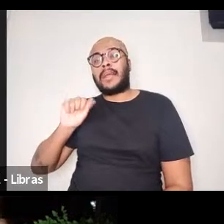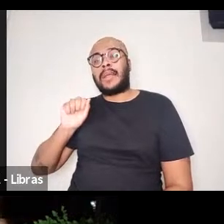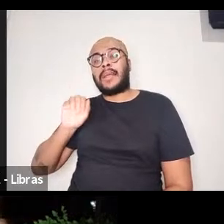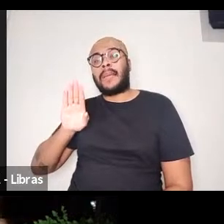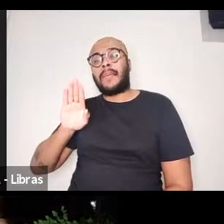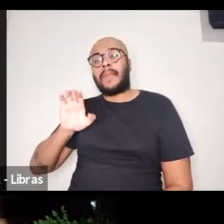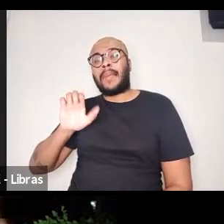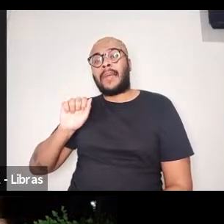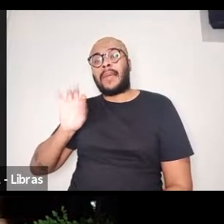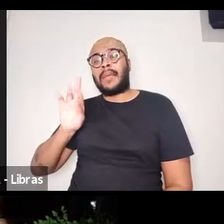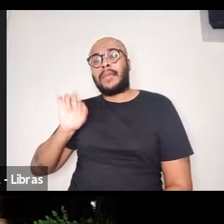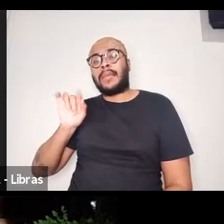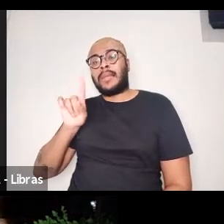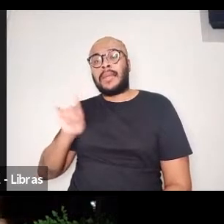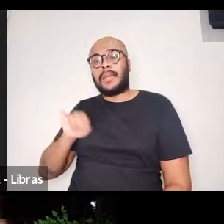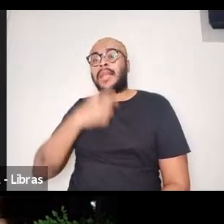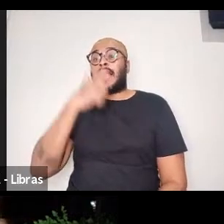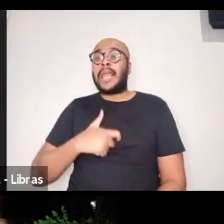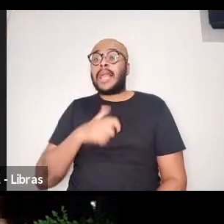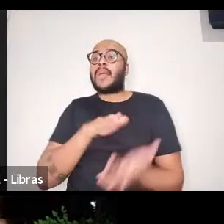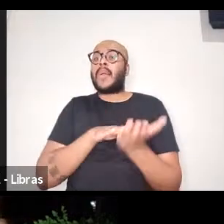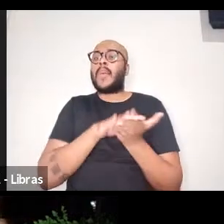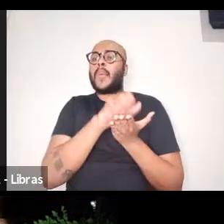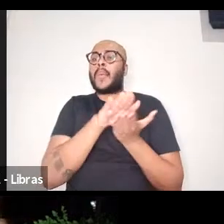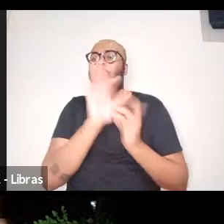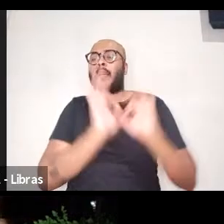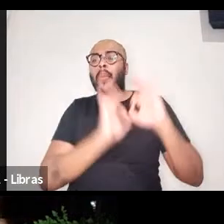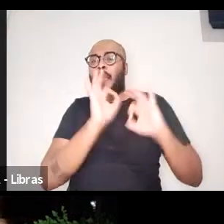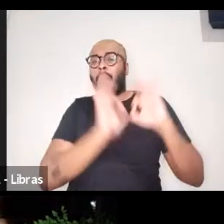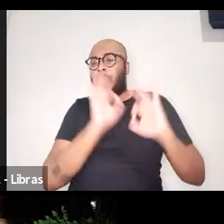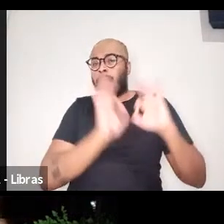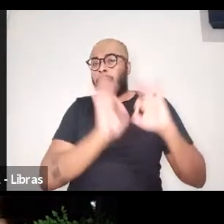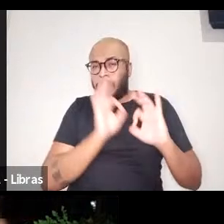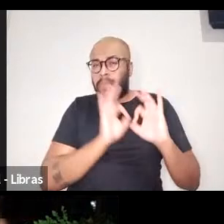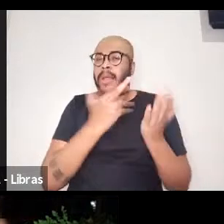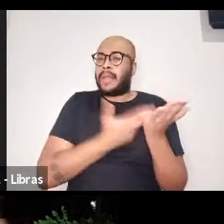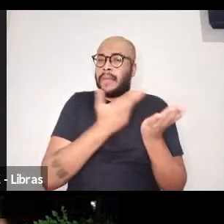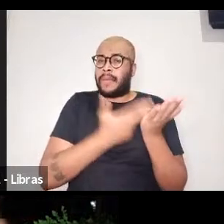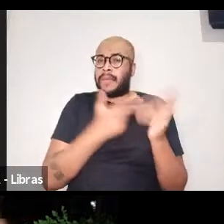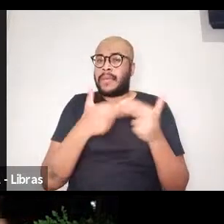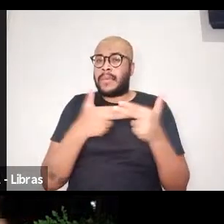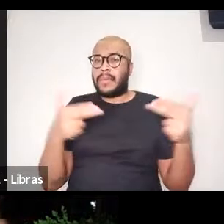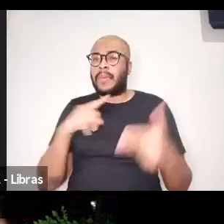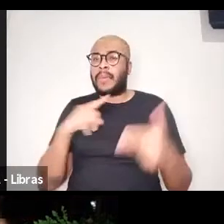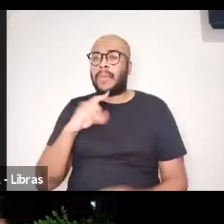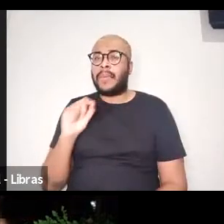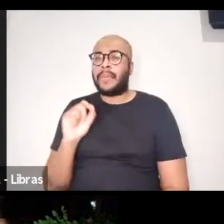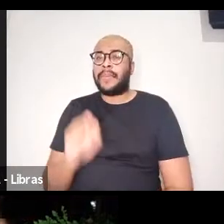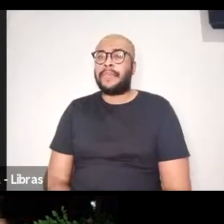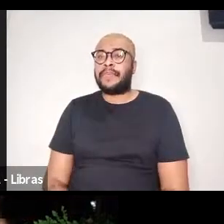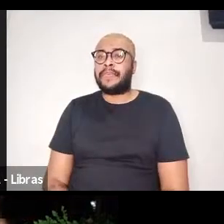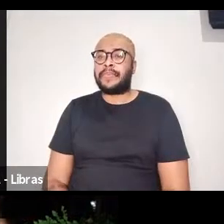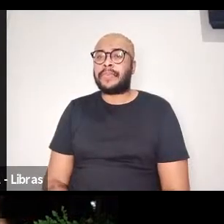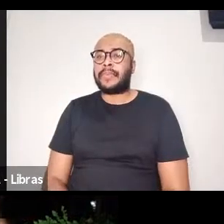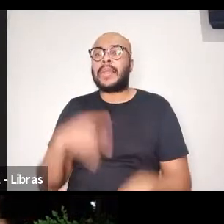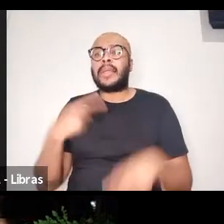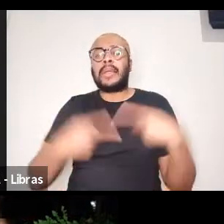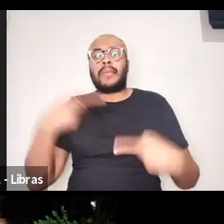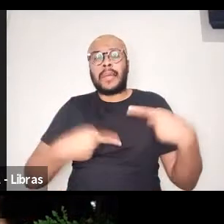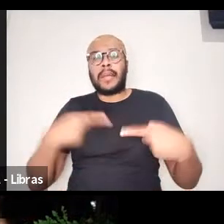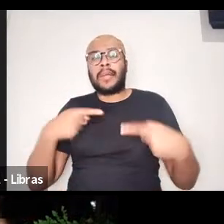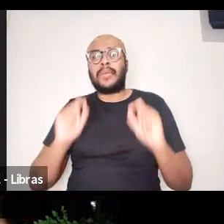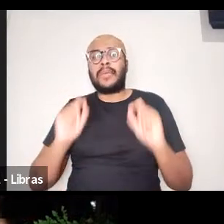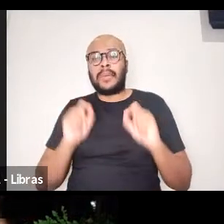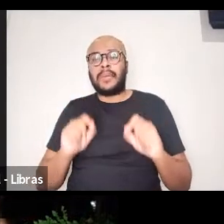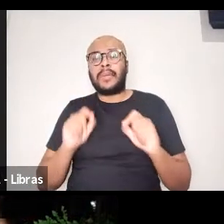lembrou que eu sou editor de educacionalidade, eu lembro, por exemplo, do debate feito pelo Tomás